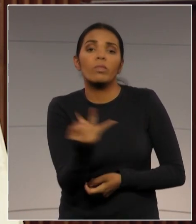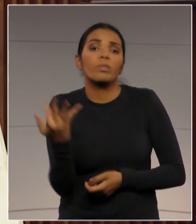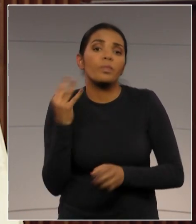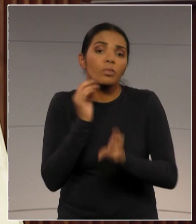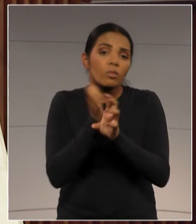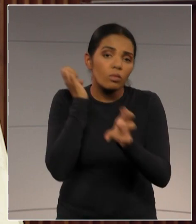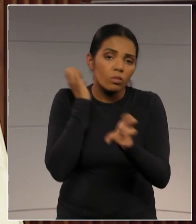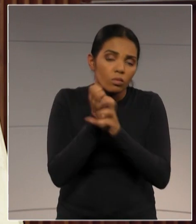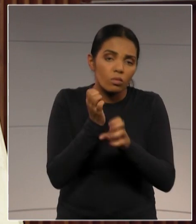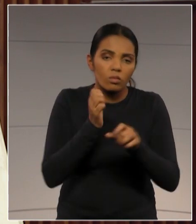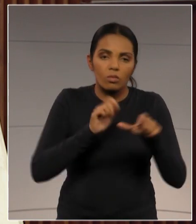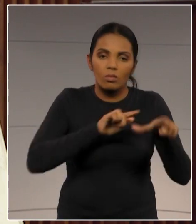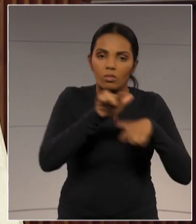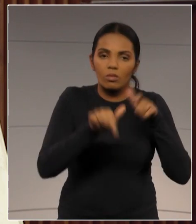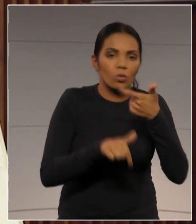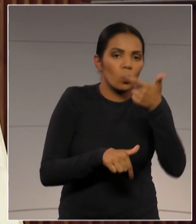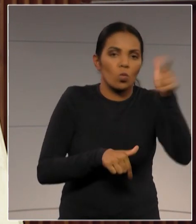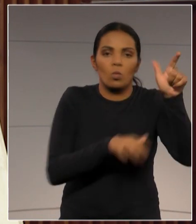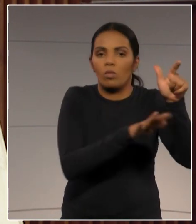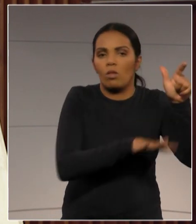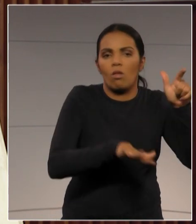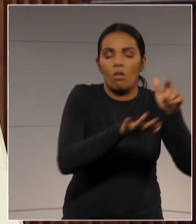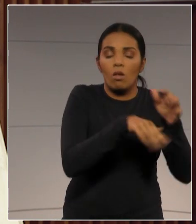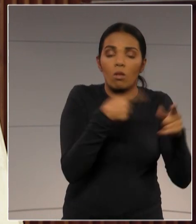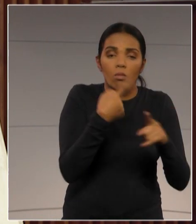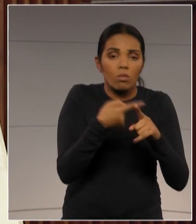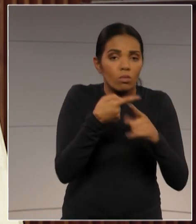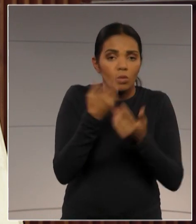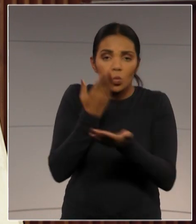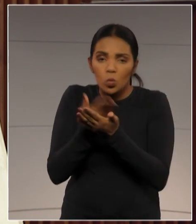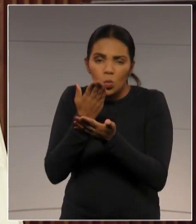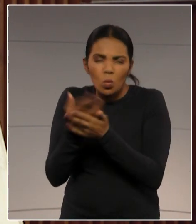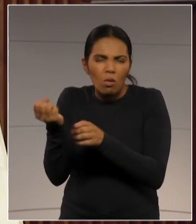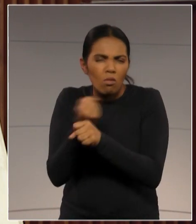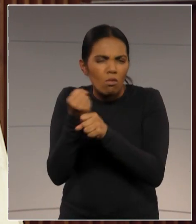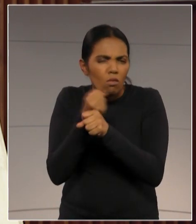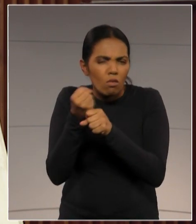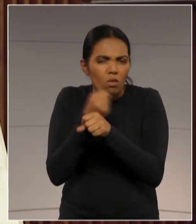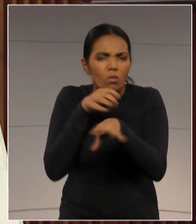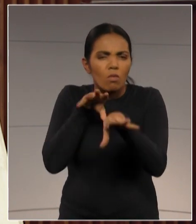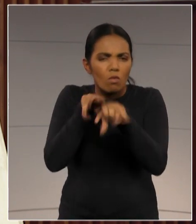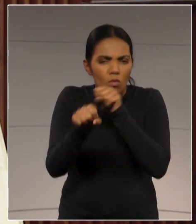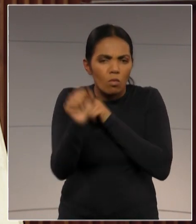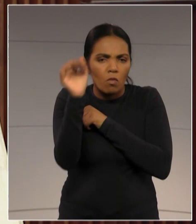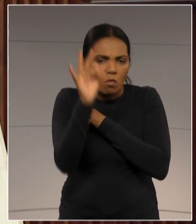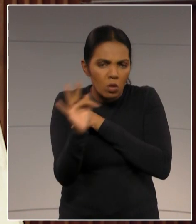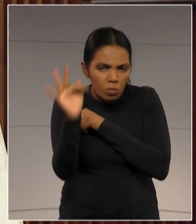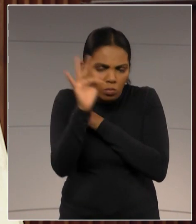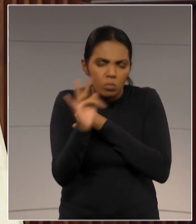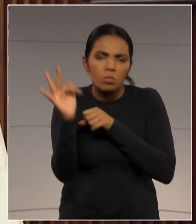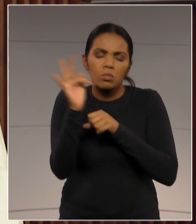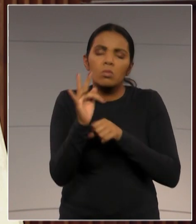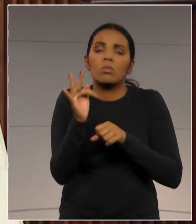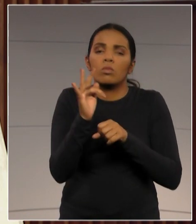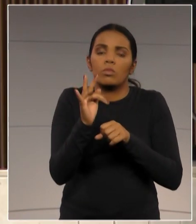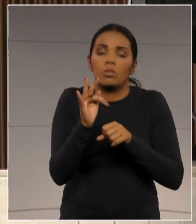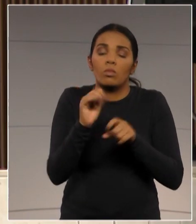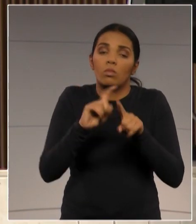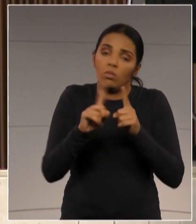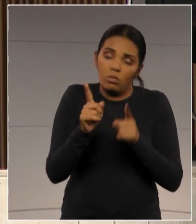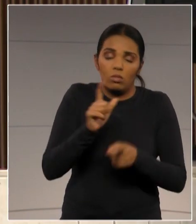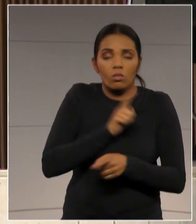de engenheiros em outras ocupações, que não aquela para a qual estudaram durante um longo tempo, pelo menos a